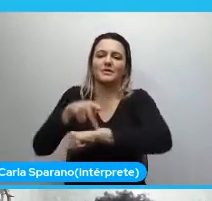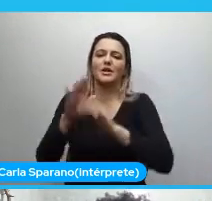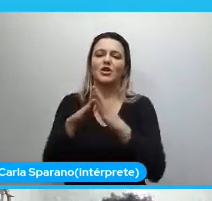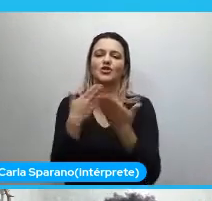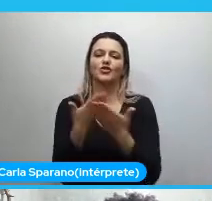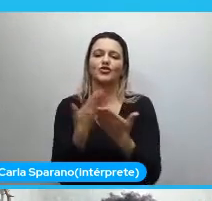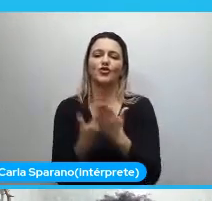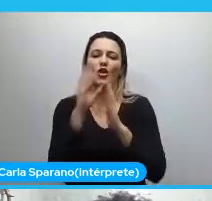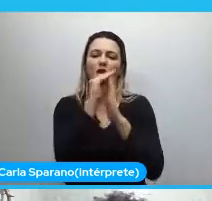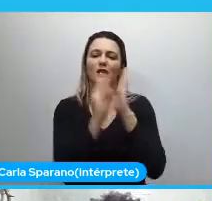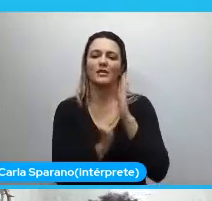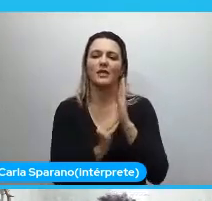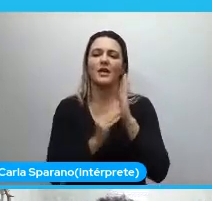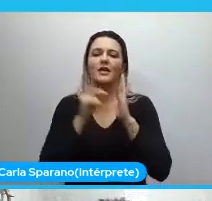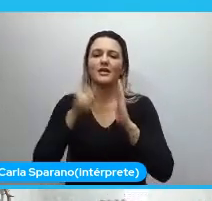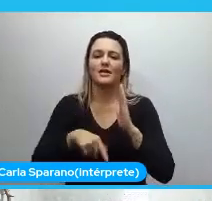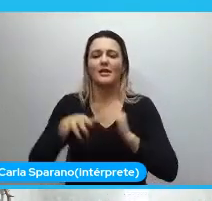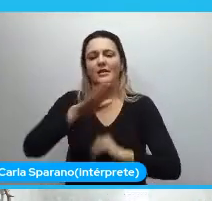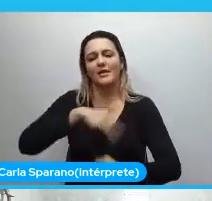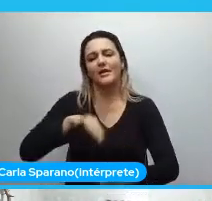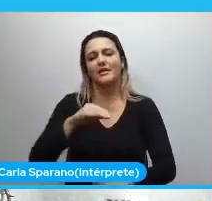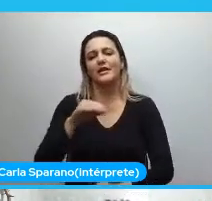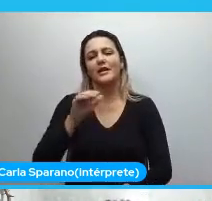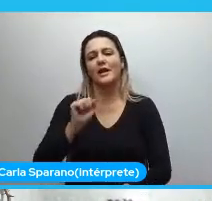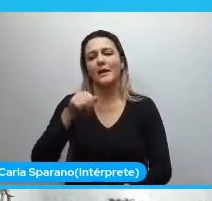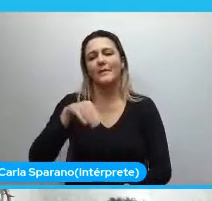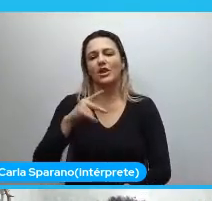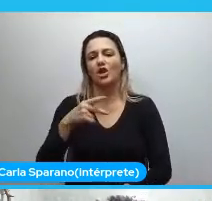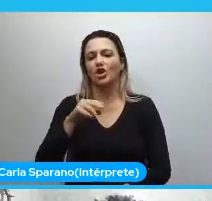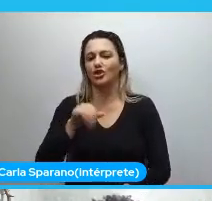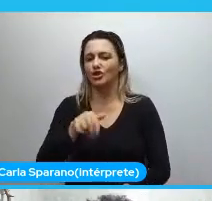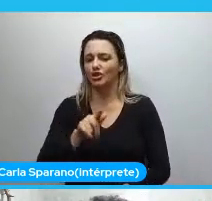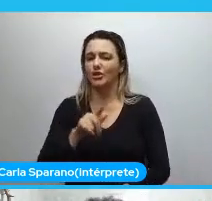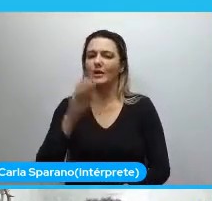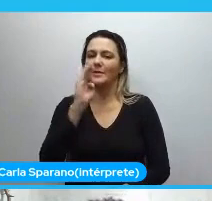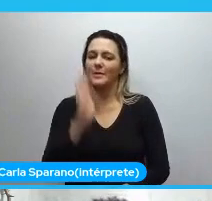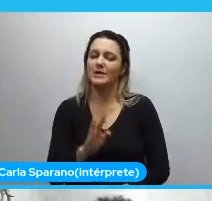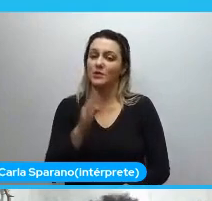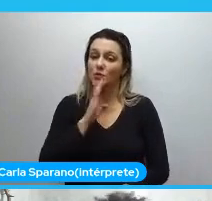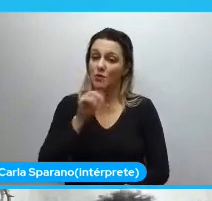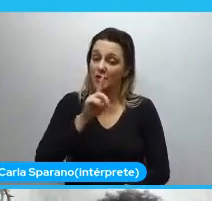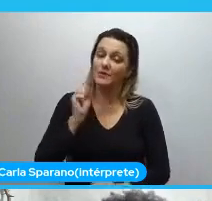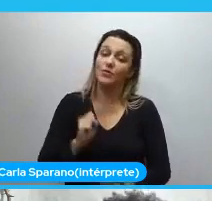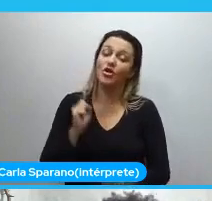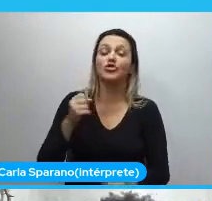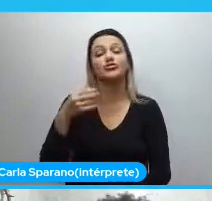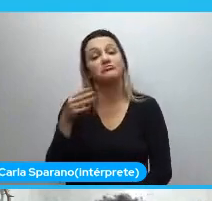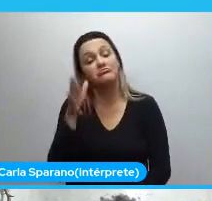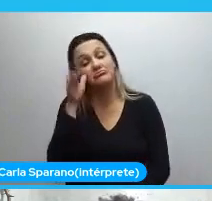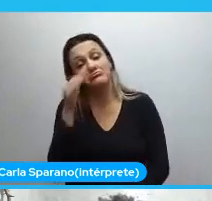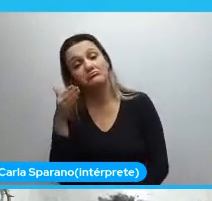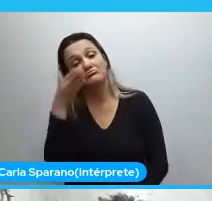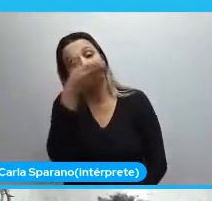A Escola de Dados é um eixo da Openology Brasil. E quem não conhece, dá uma passadinha por lá. Porque a gente faz um trabalho maravilhoso.